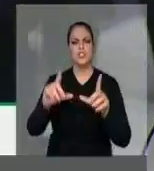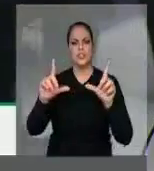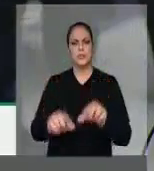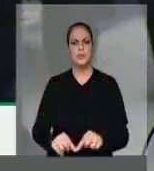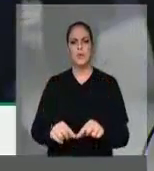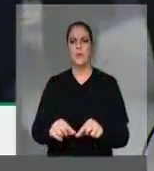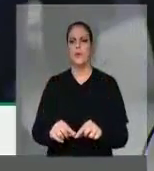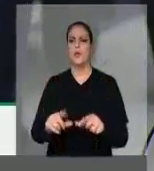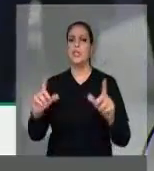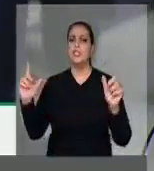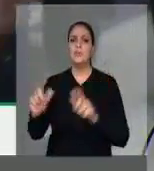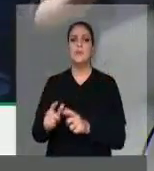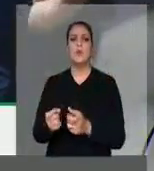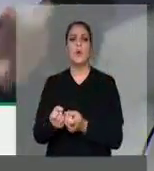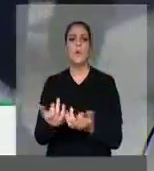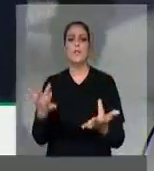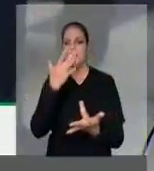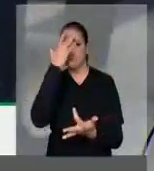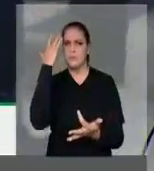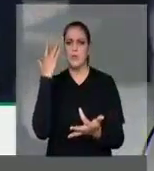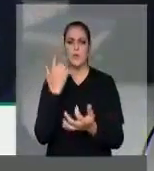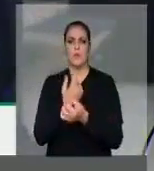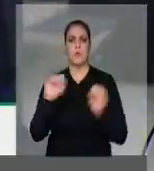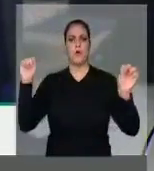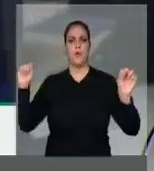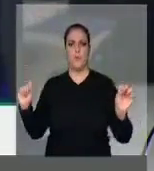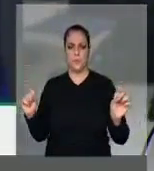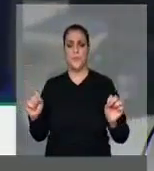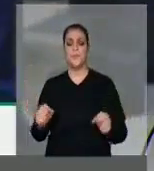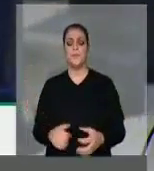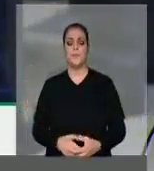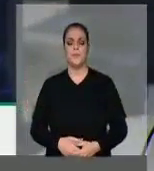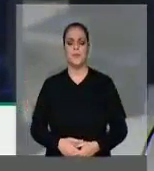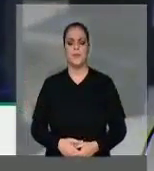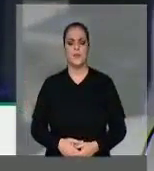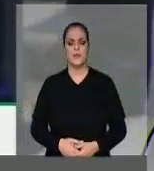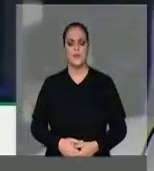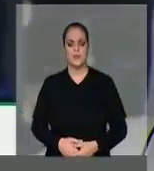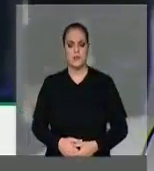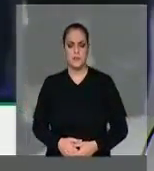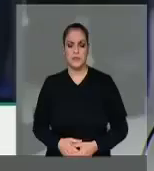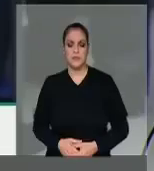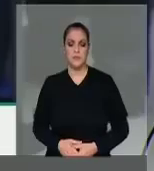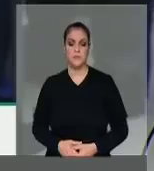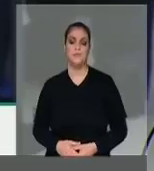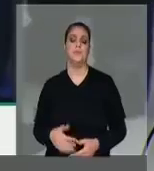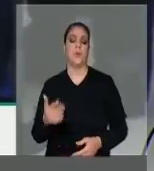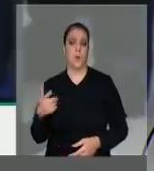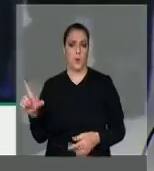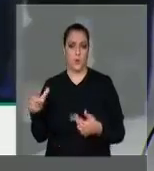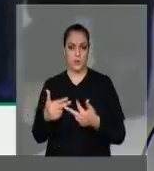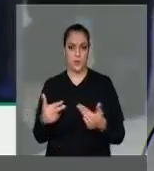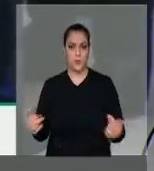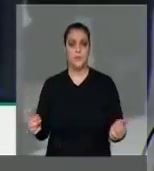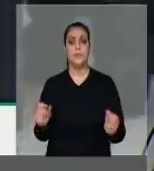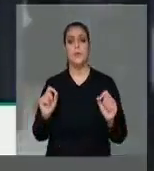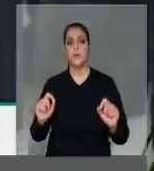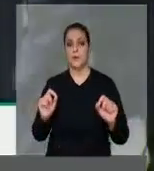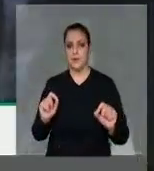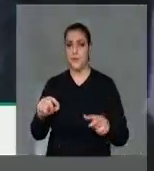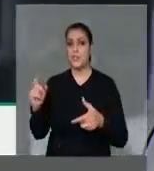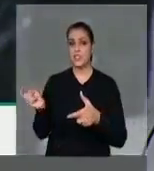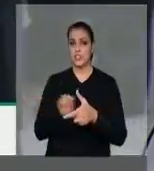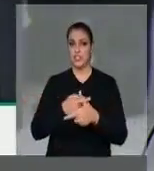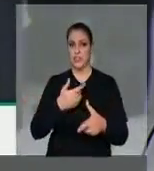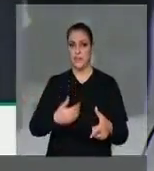resgatados. Enquanto isso, quero pedir a leitura de uma importante análise feita pela Auditoria Cidadã da Dívida, que